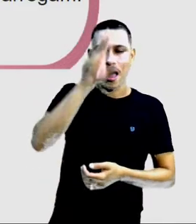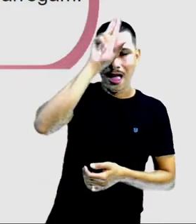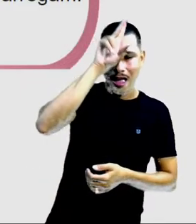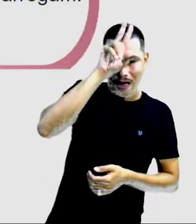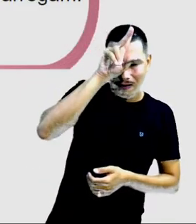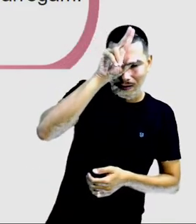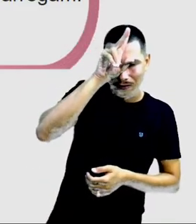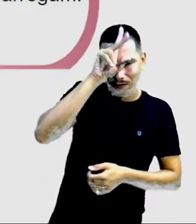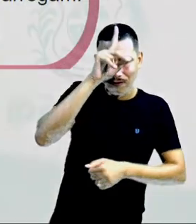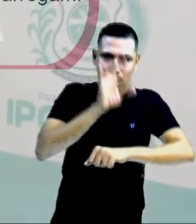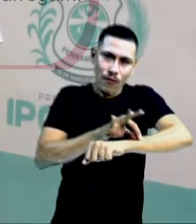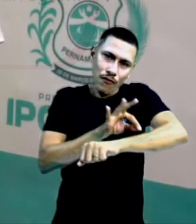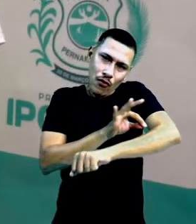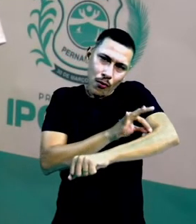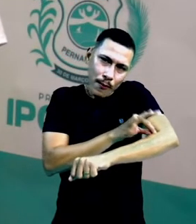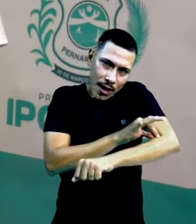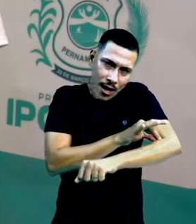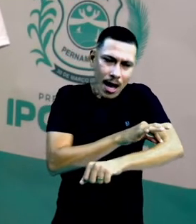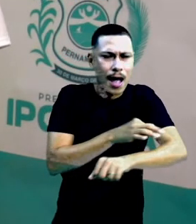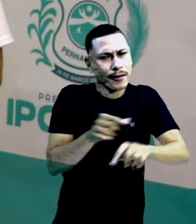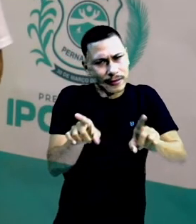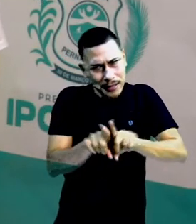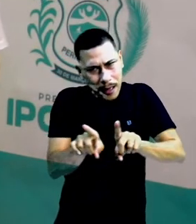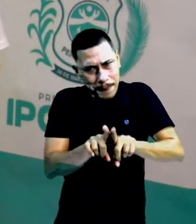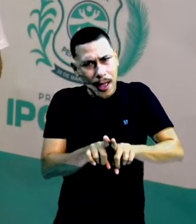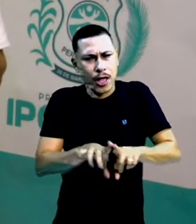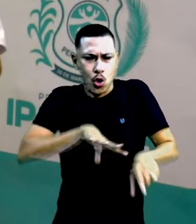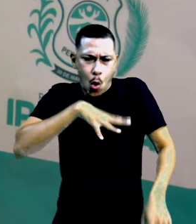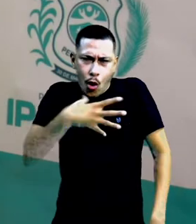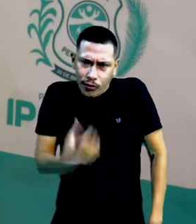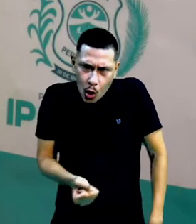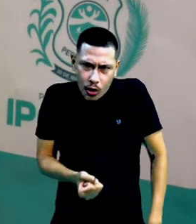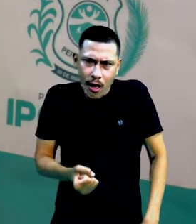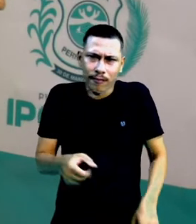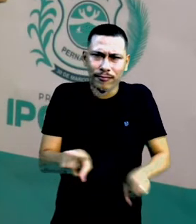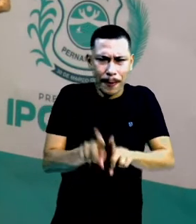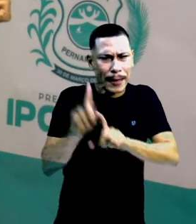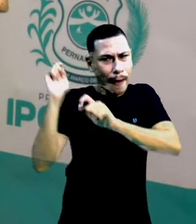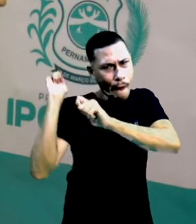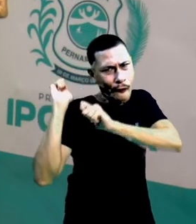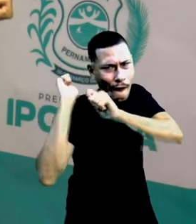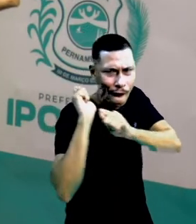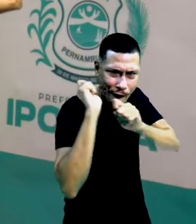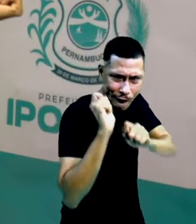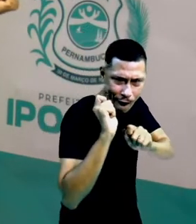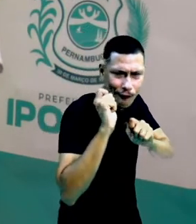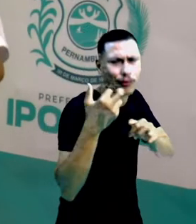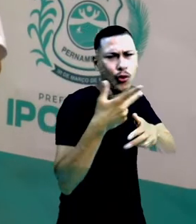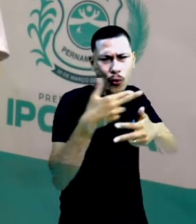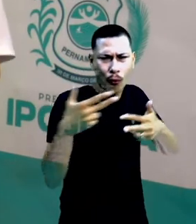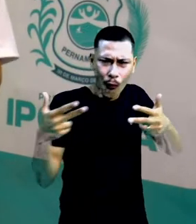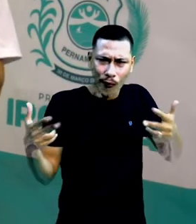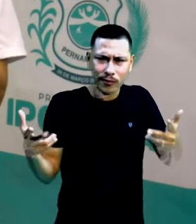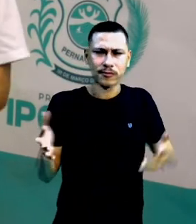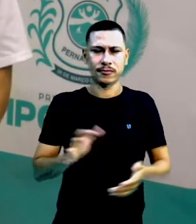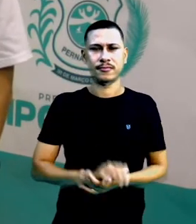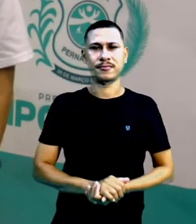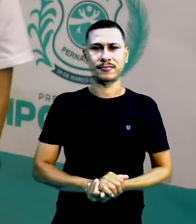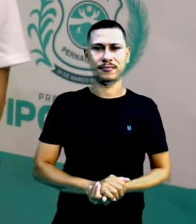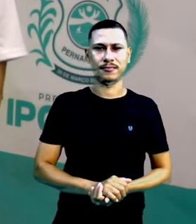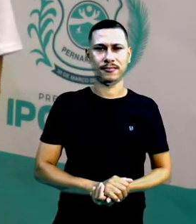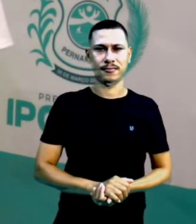As formigas também carregam muitas coisas, não é assim? Muitas coisas. Olha, que peso, que peso, que peso. Mas elas